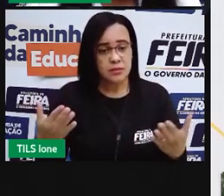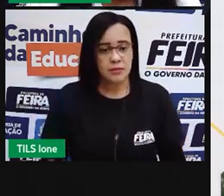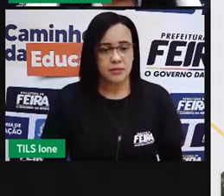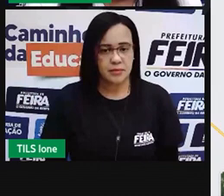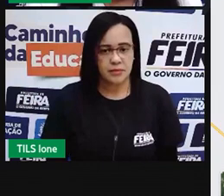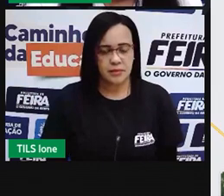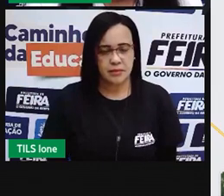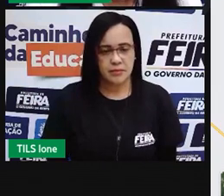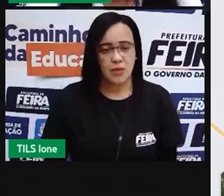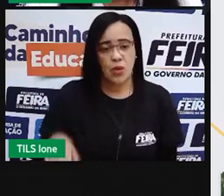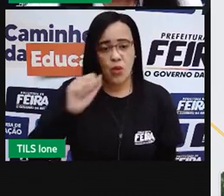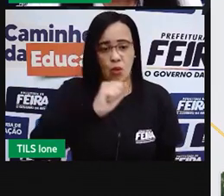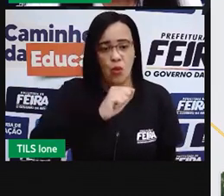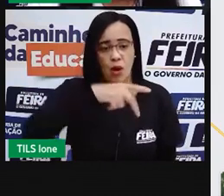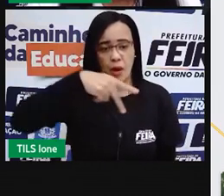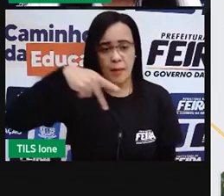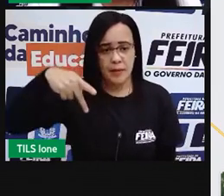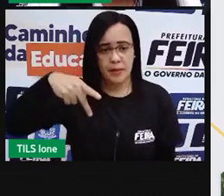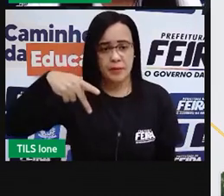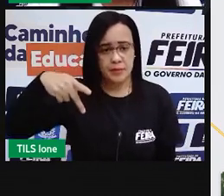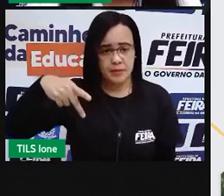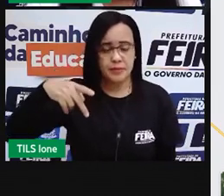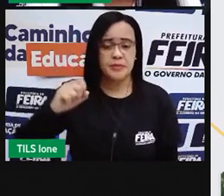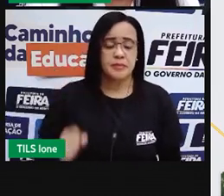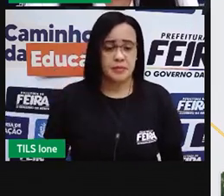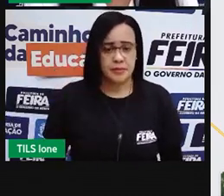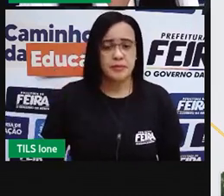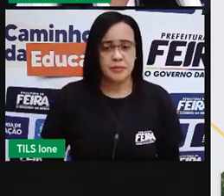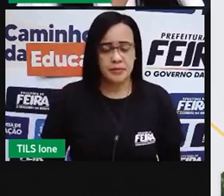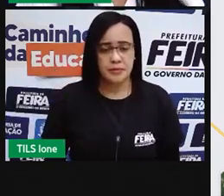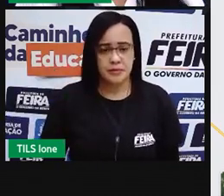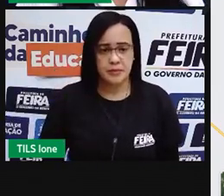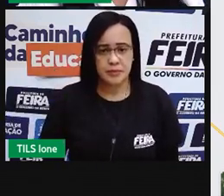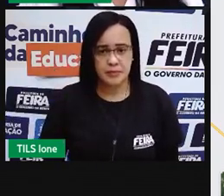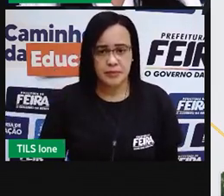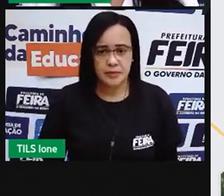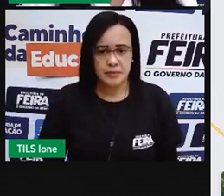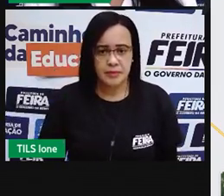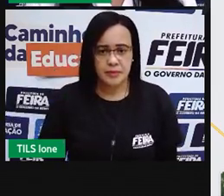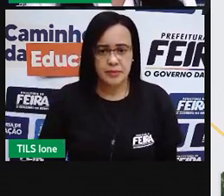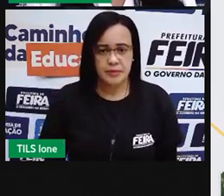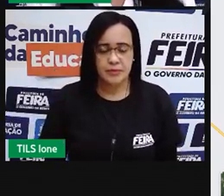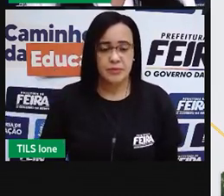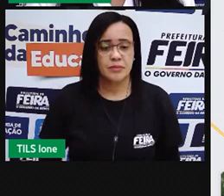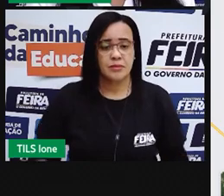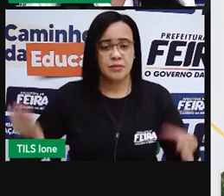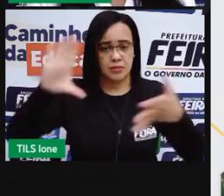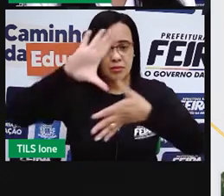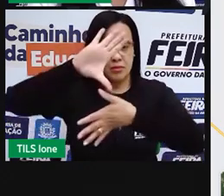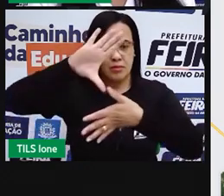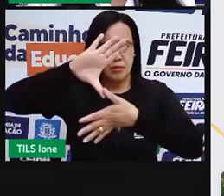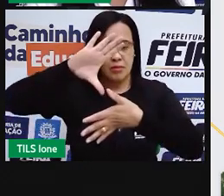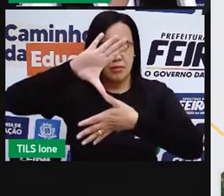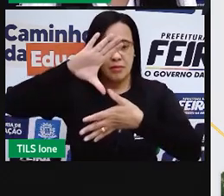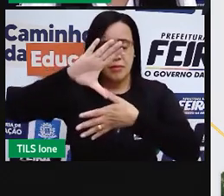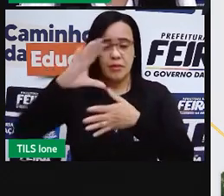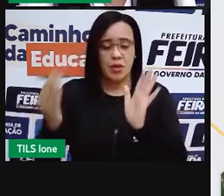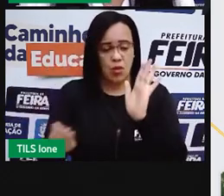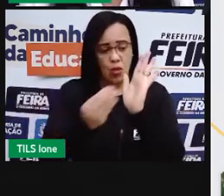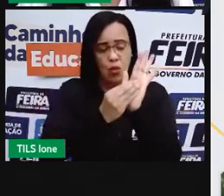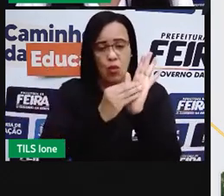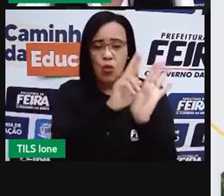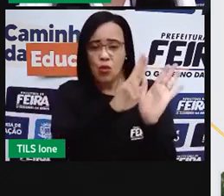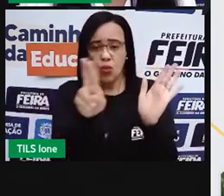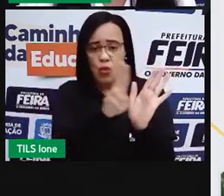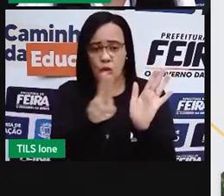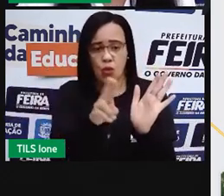Então, no aplicativo Google Maps, quando a gente coloca lá, feira de campanha, ele vai